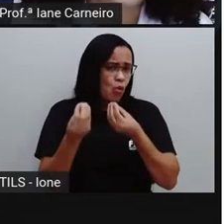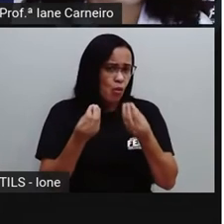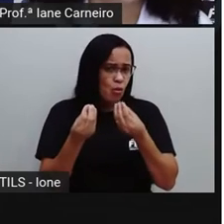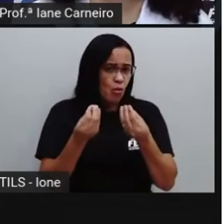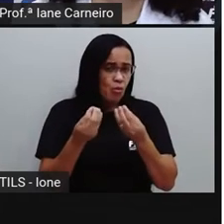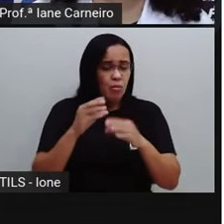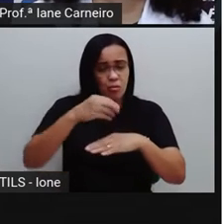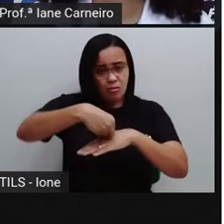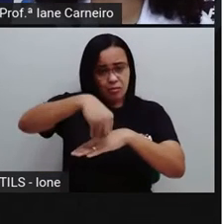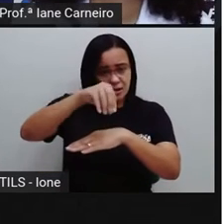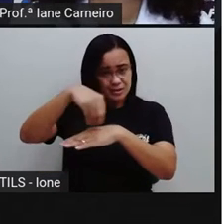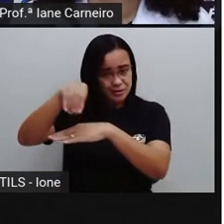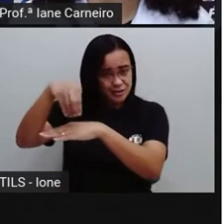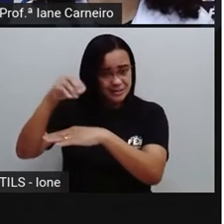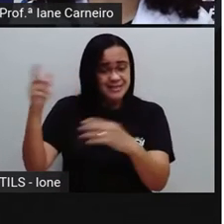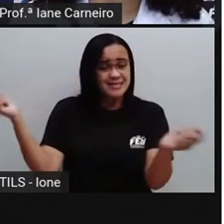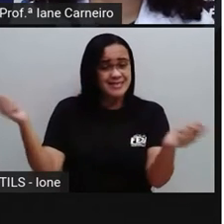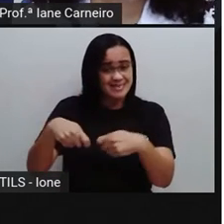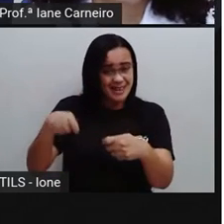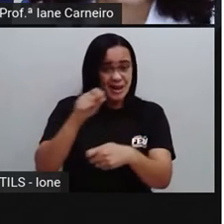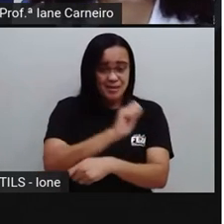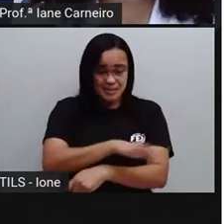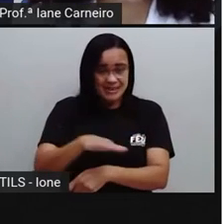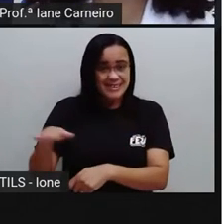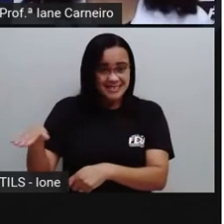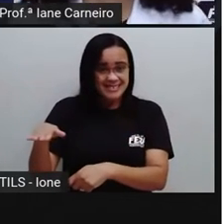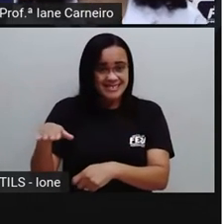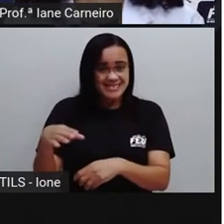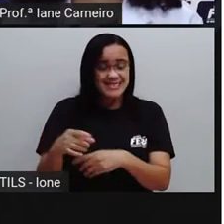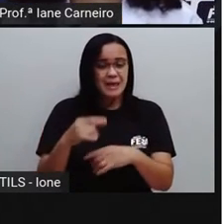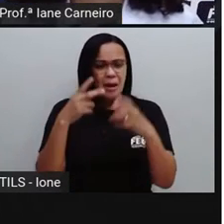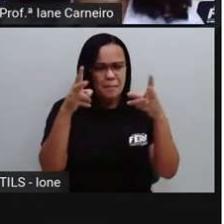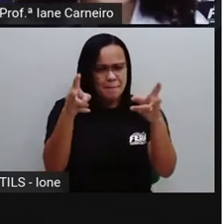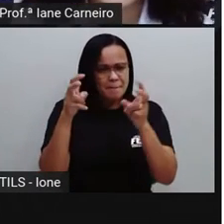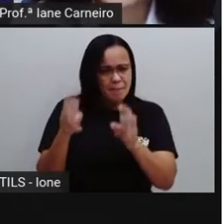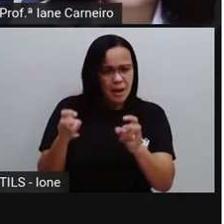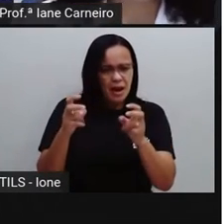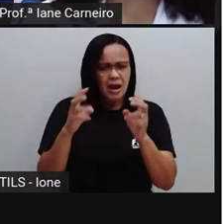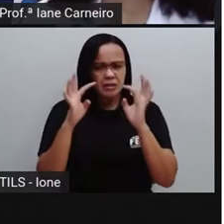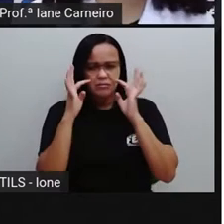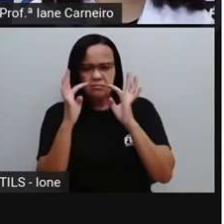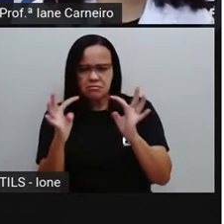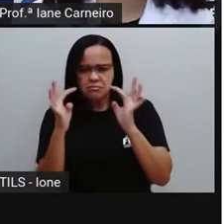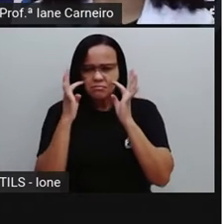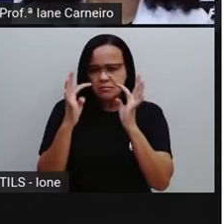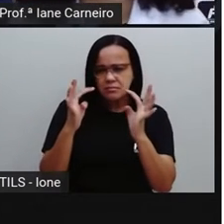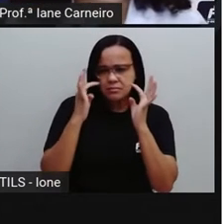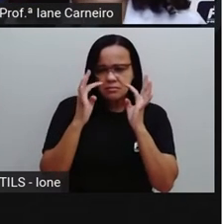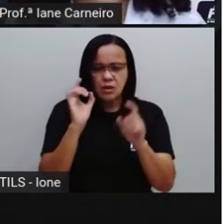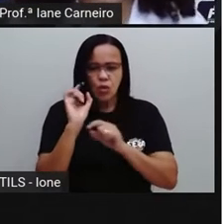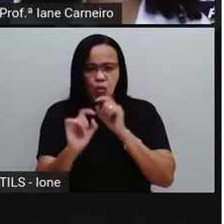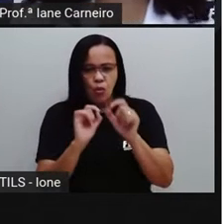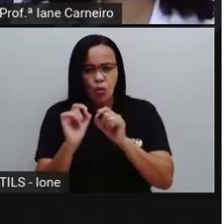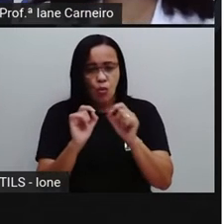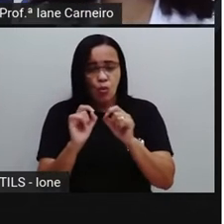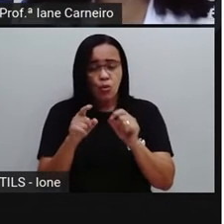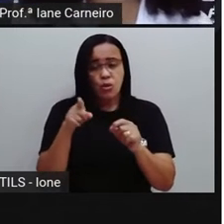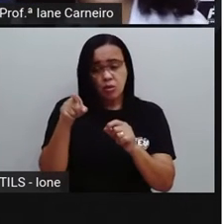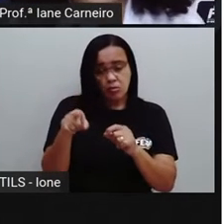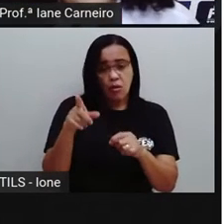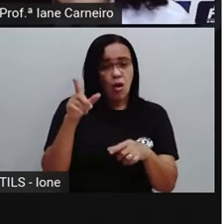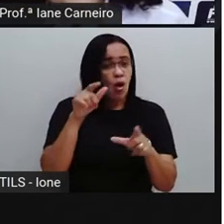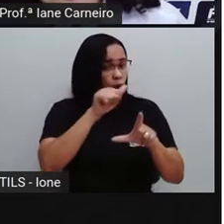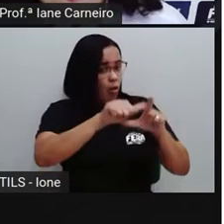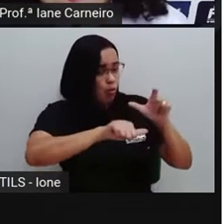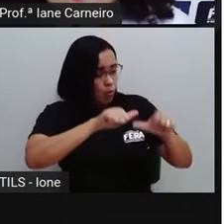dica para as crianças, né? Para observar, quando a PRO, né, sinalizou o fulaninho, acho que você trocou a letra. E aí você cria